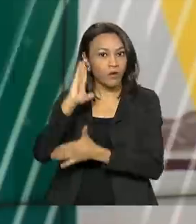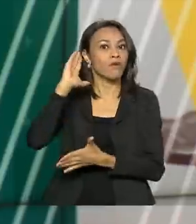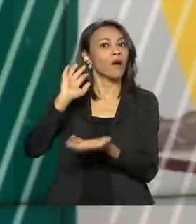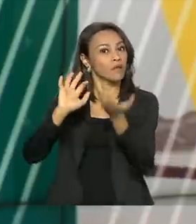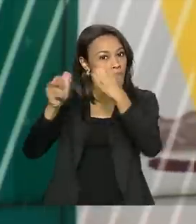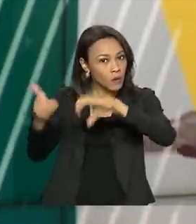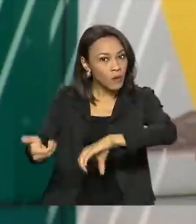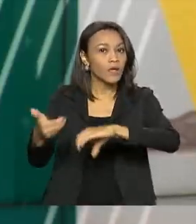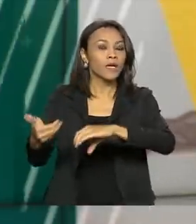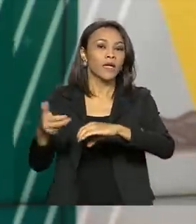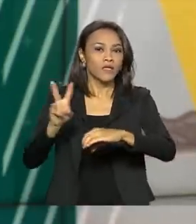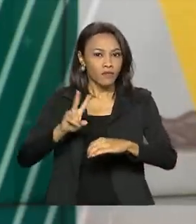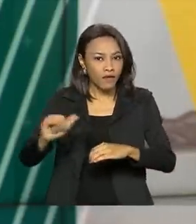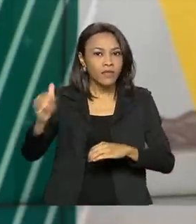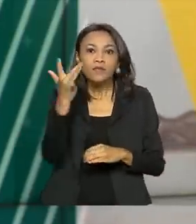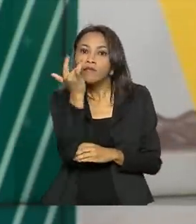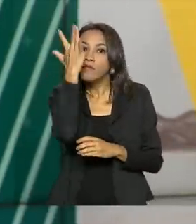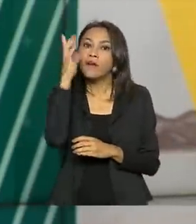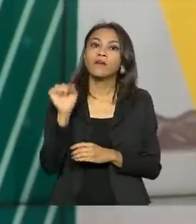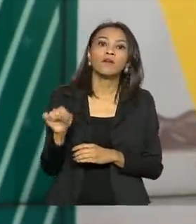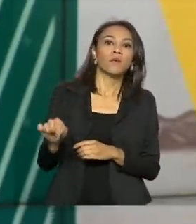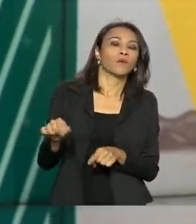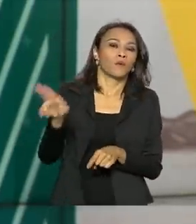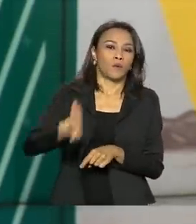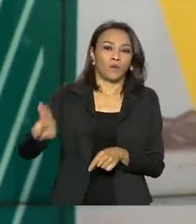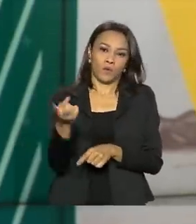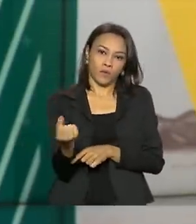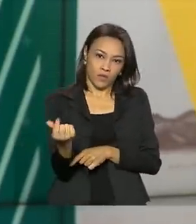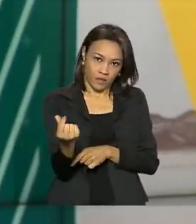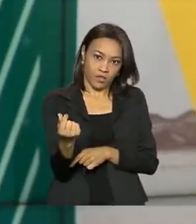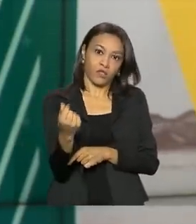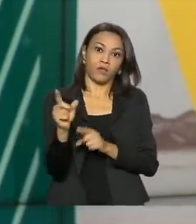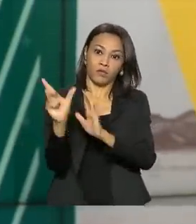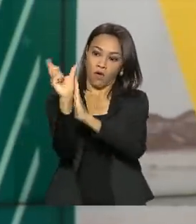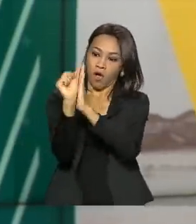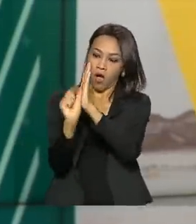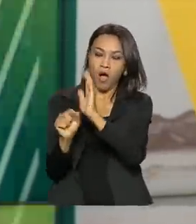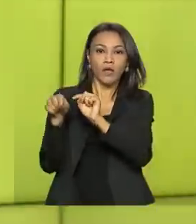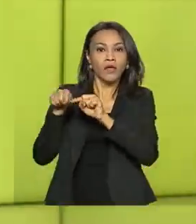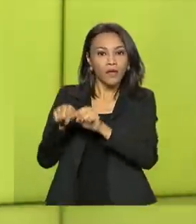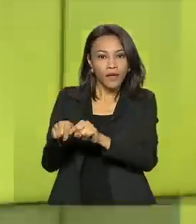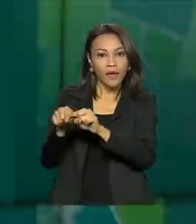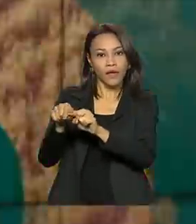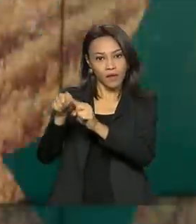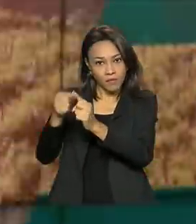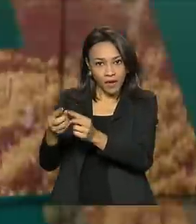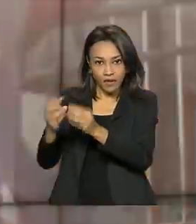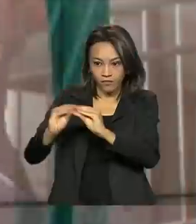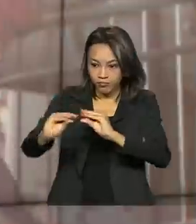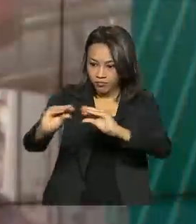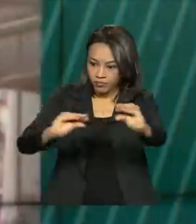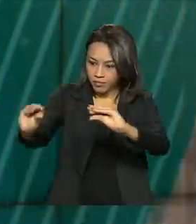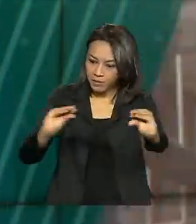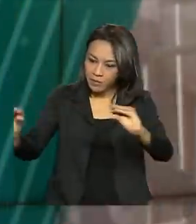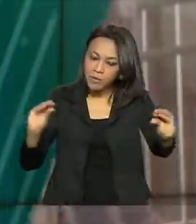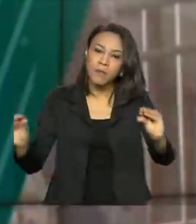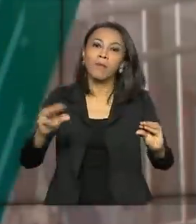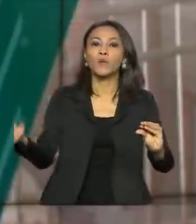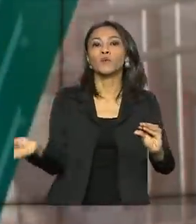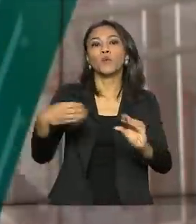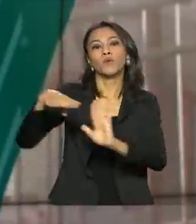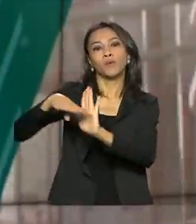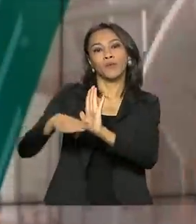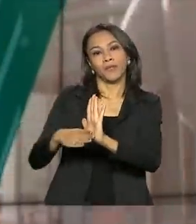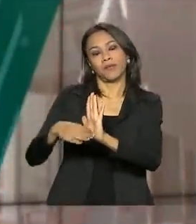Congresso Nacional vai facilitar a aplicação dos recursos orçamentários destinados para a transferência de renda do novo programa social